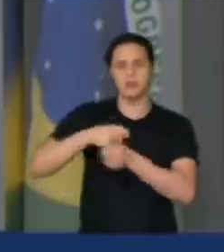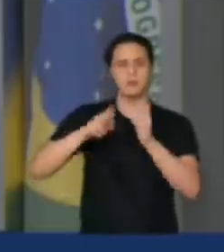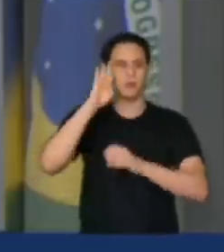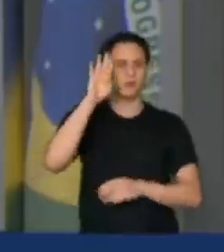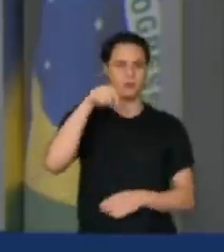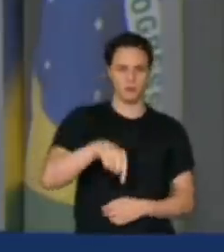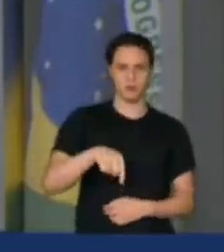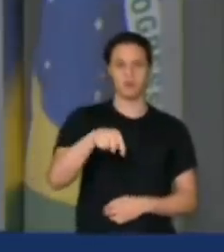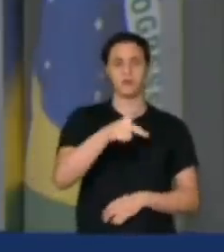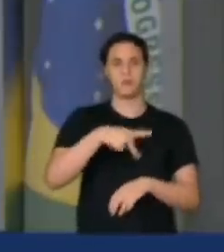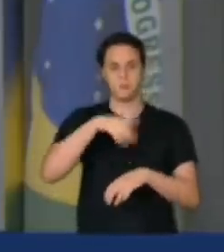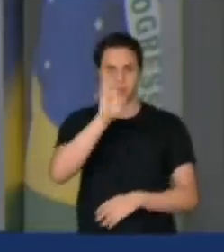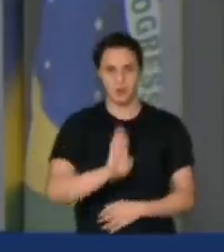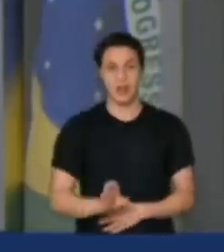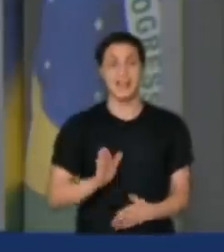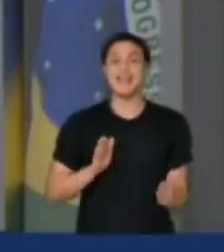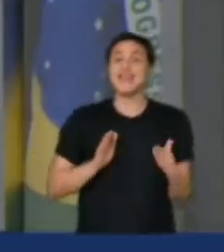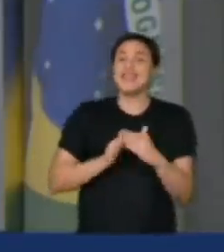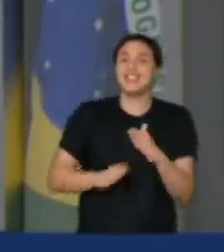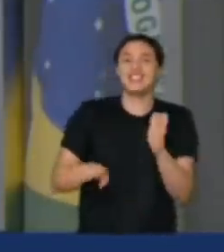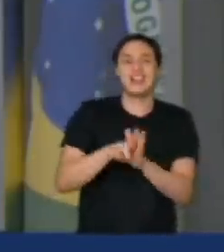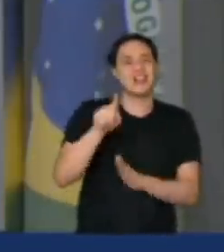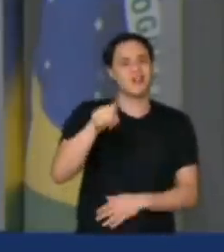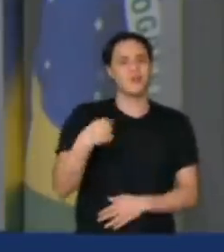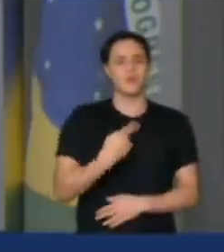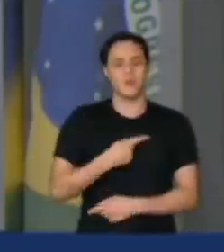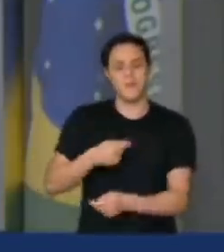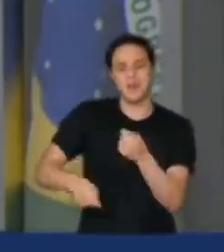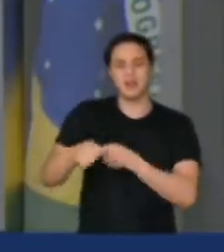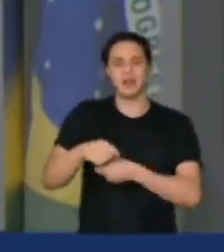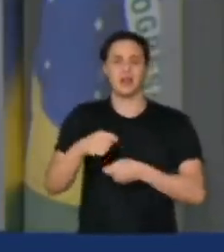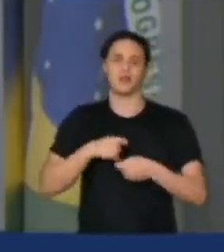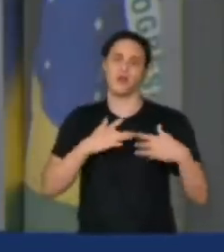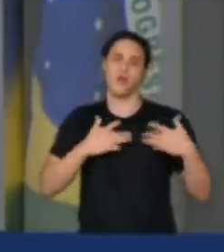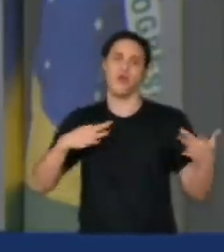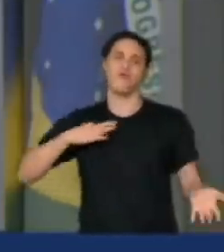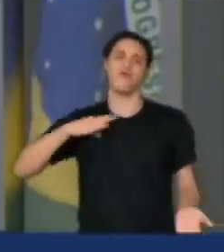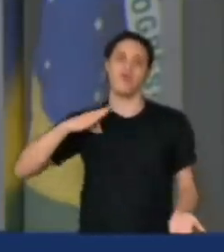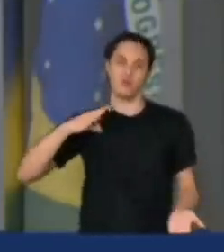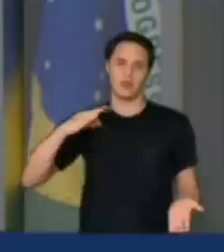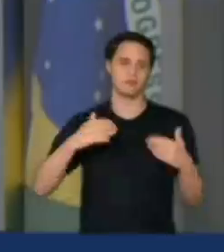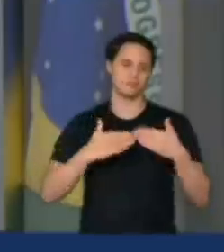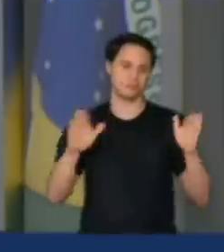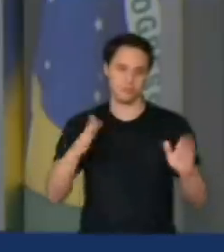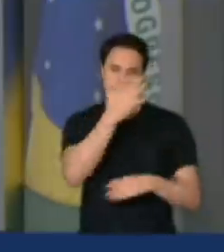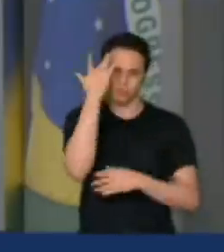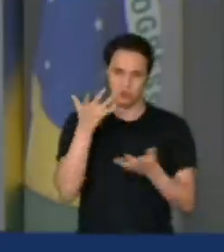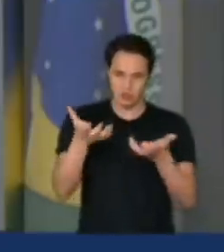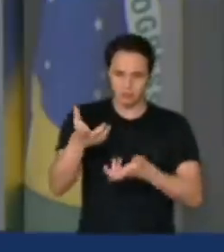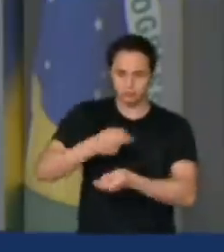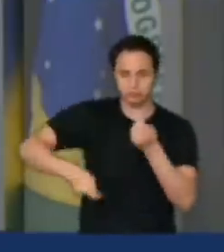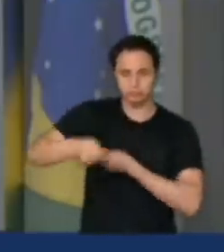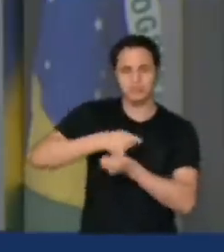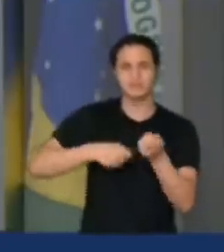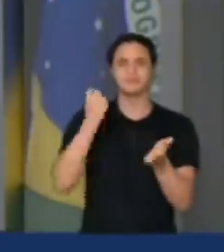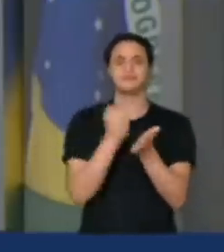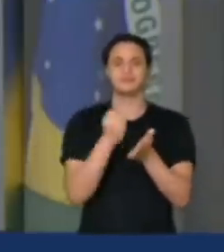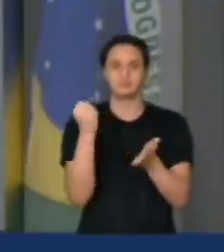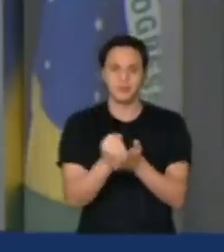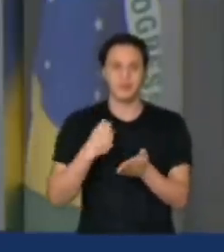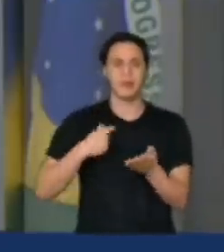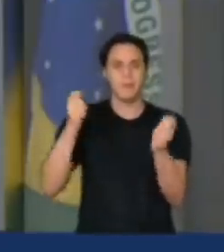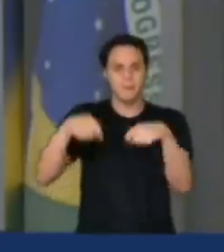Mas, até lá, a gente fica com o mercado voluntário disponível para aqueles que quiserem comercializar os seus créditos de carbono,